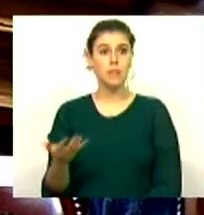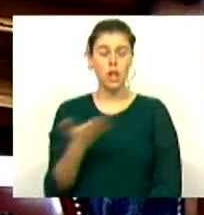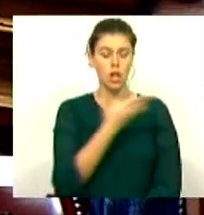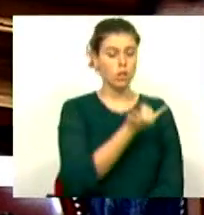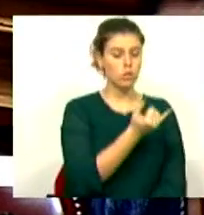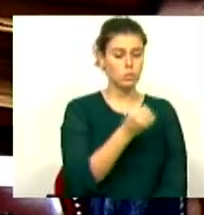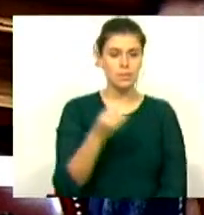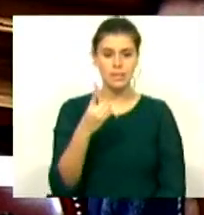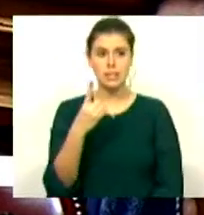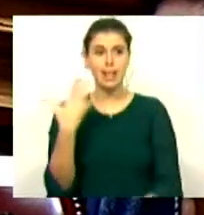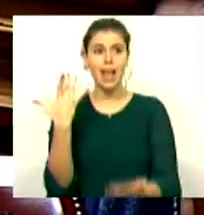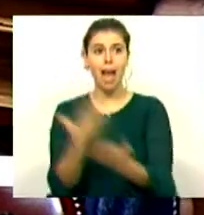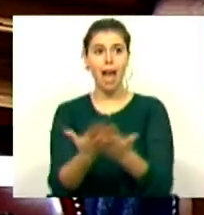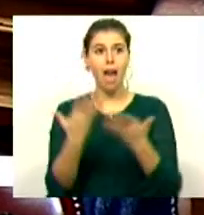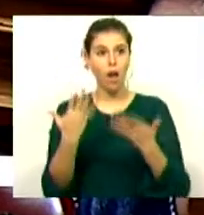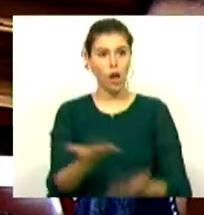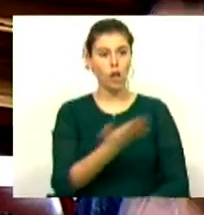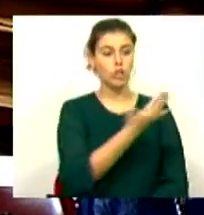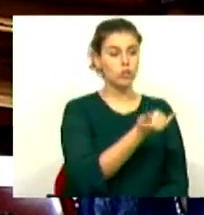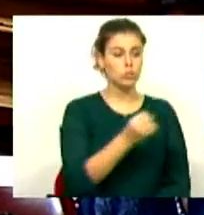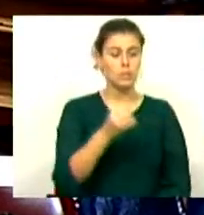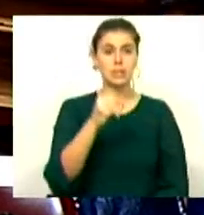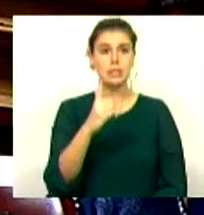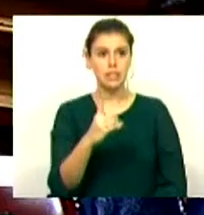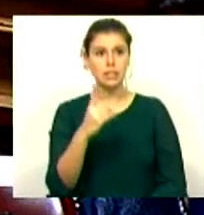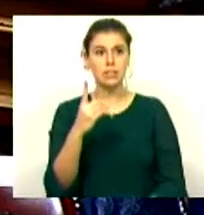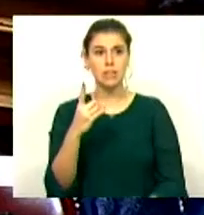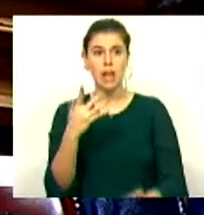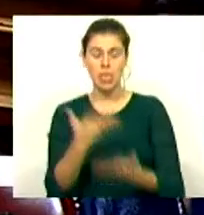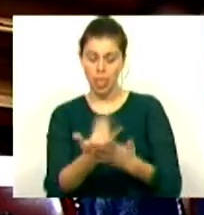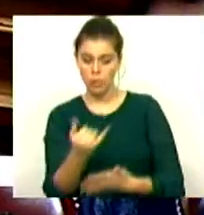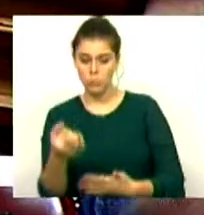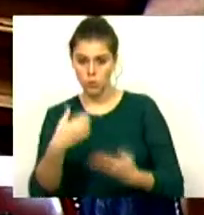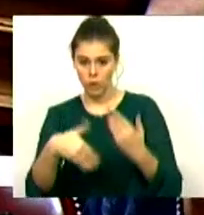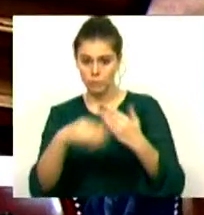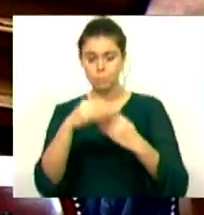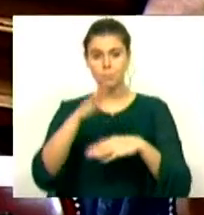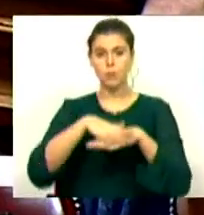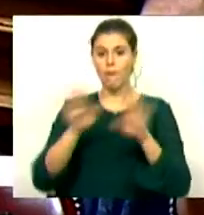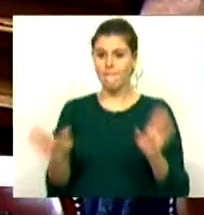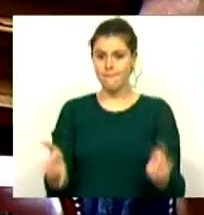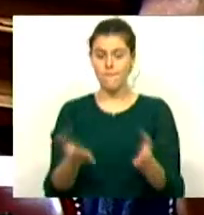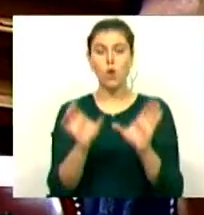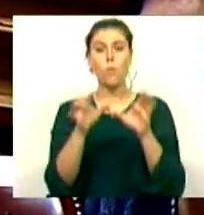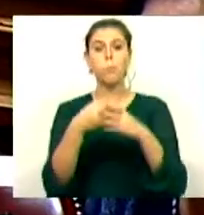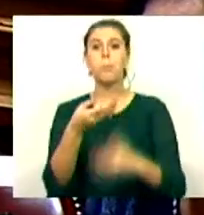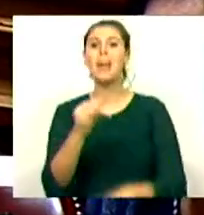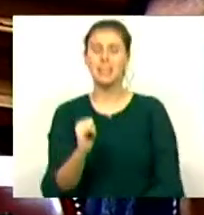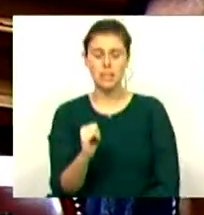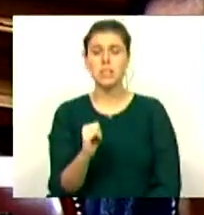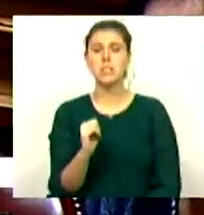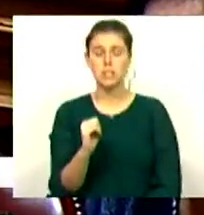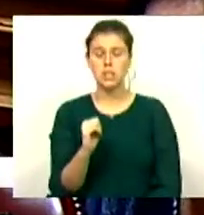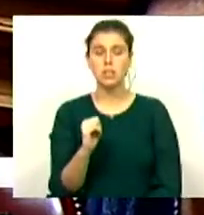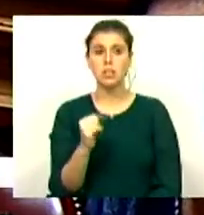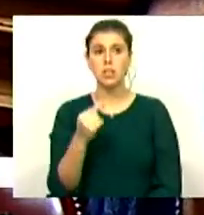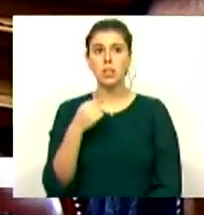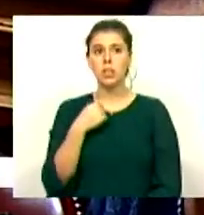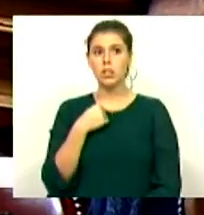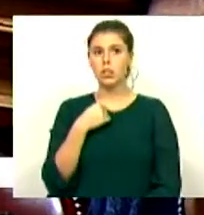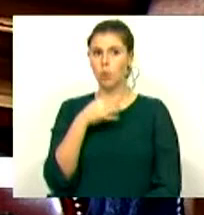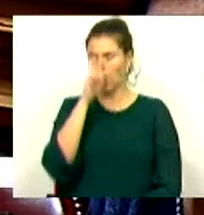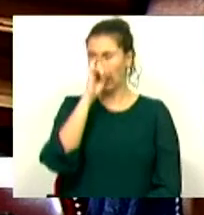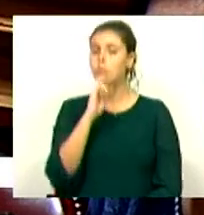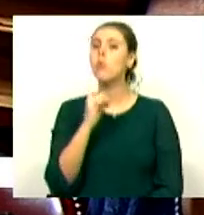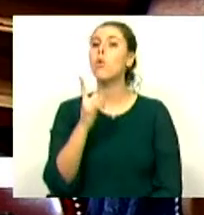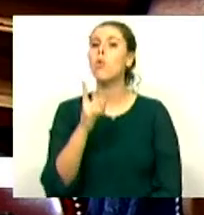2006 e desde 2018 reforçado por iniciativa do Partido Socialista. Eu só recordo